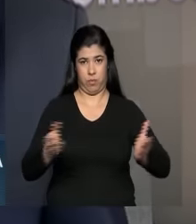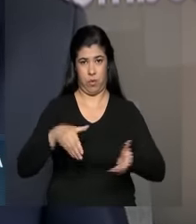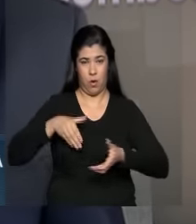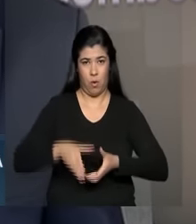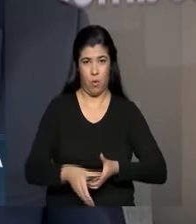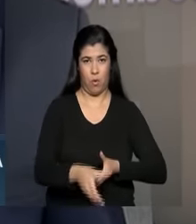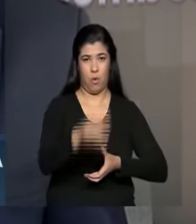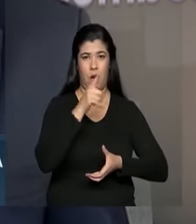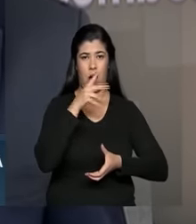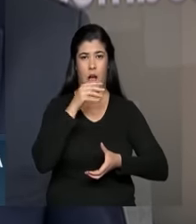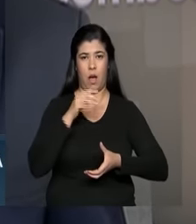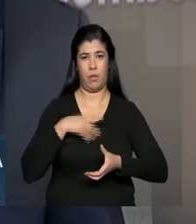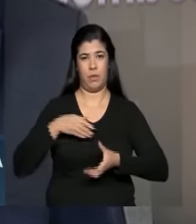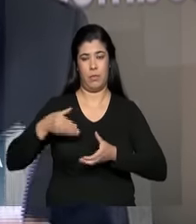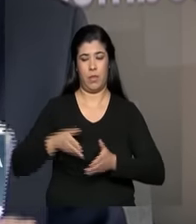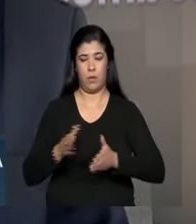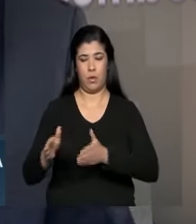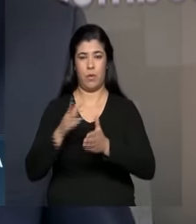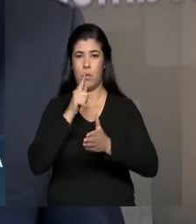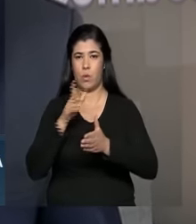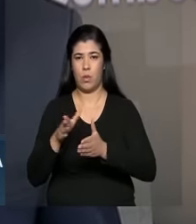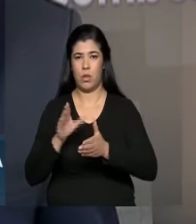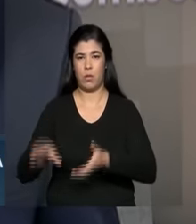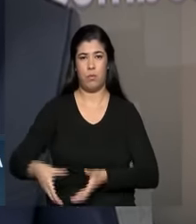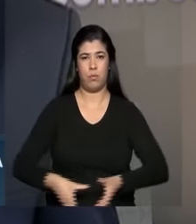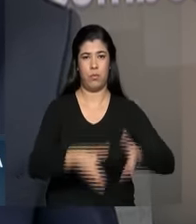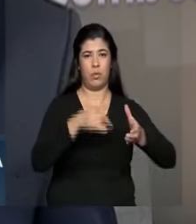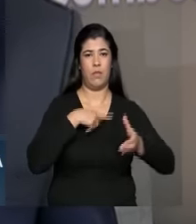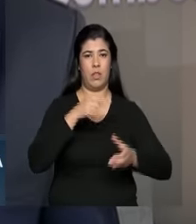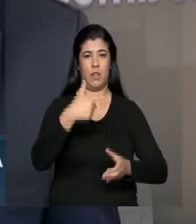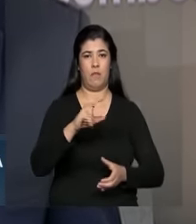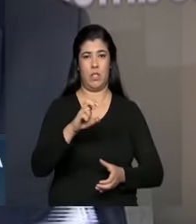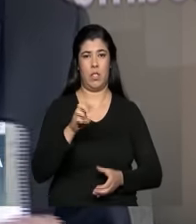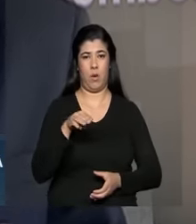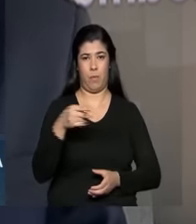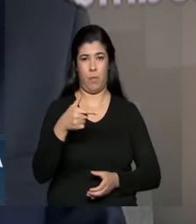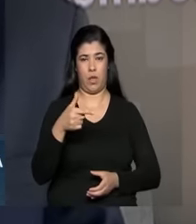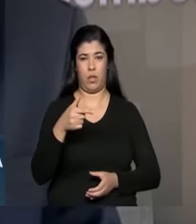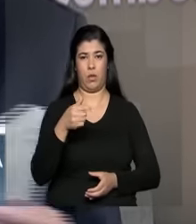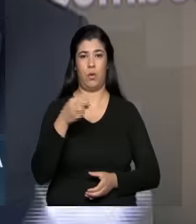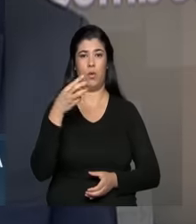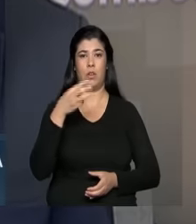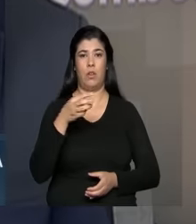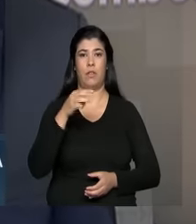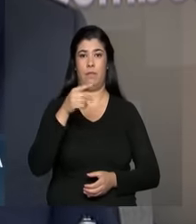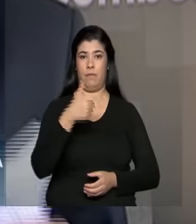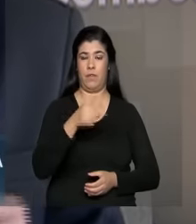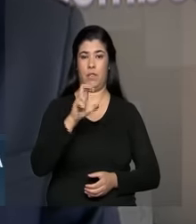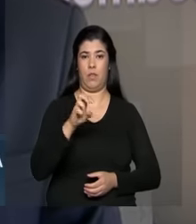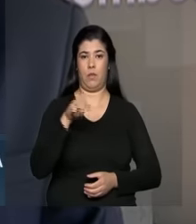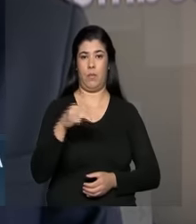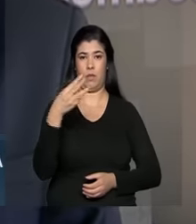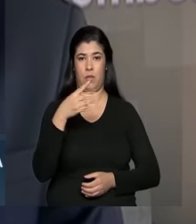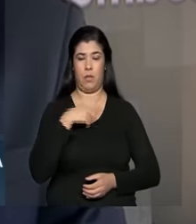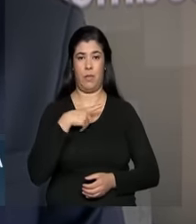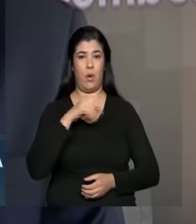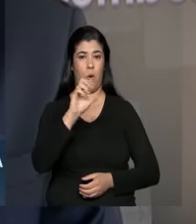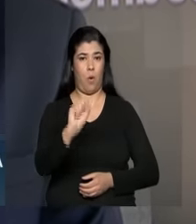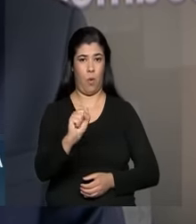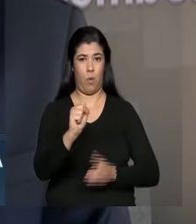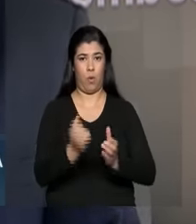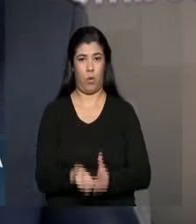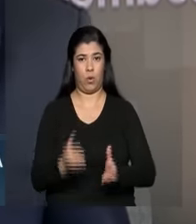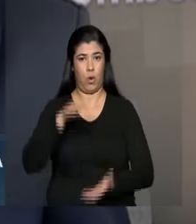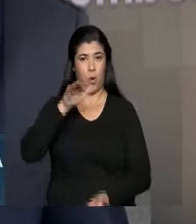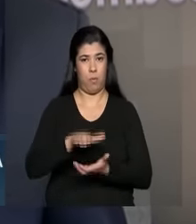da estação de bombeamento vai ser de 25 metros cúbicos por segundo. Isso porque duas das oito bombas que fazem